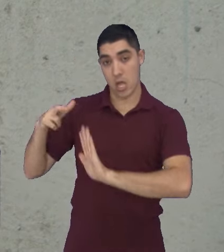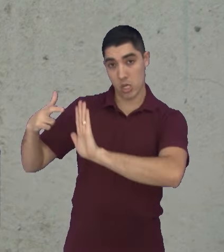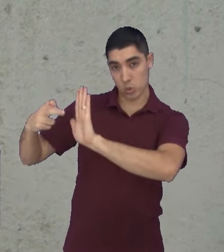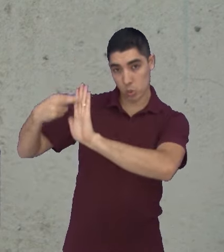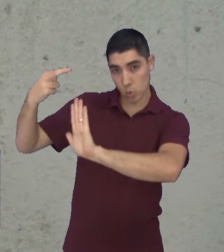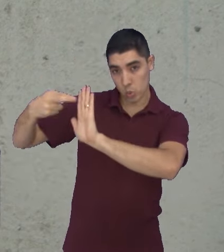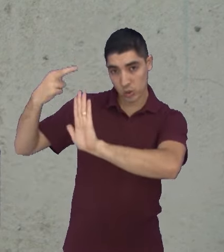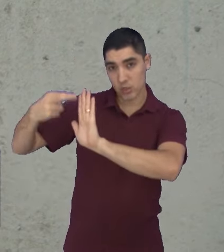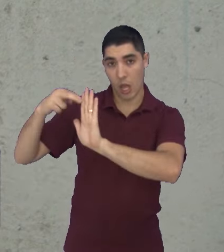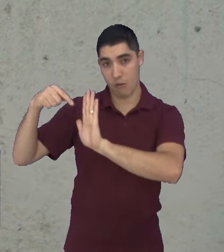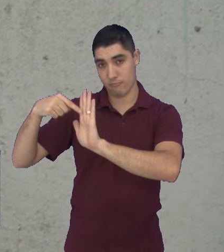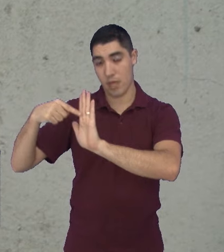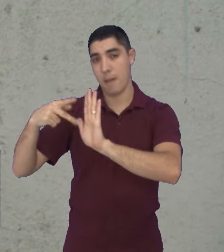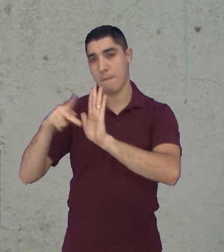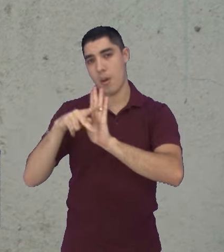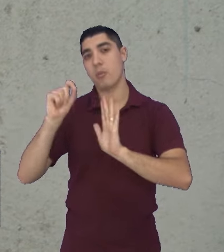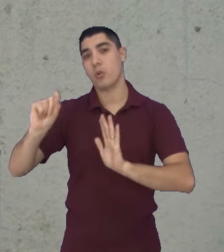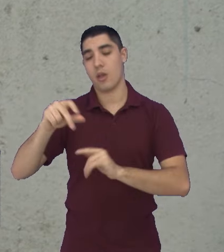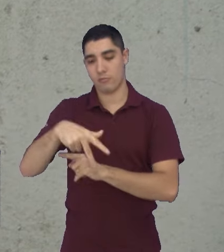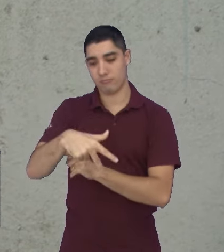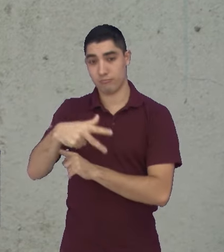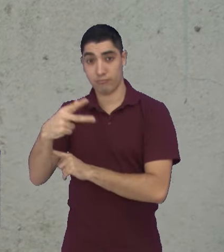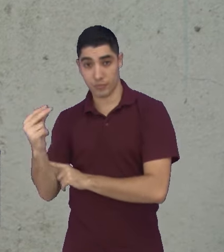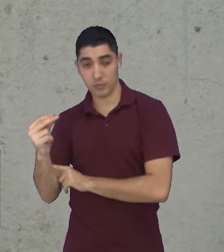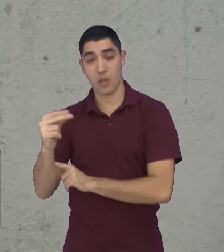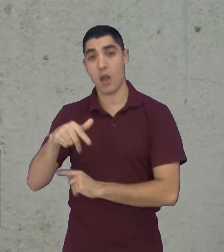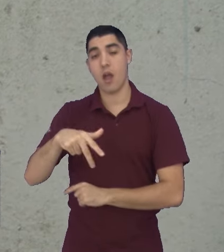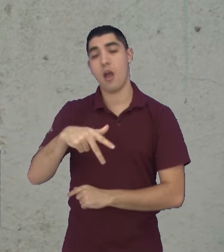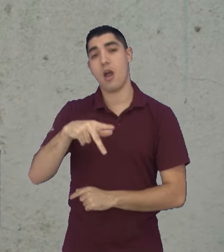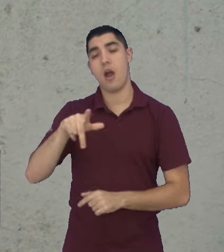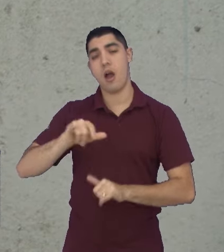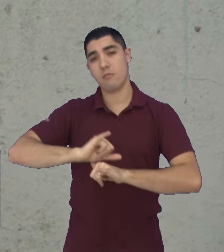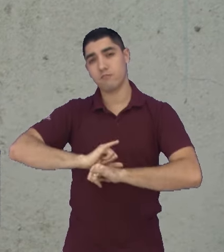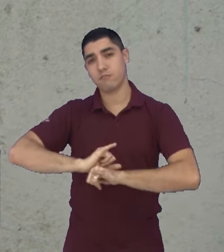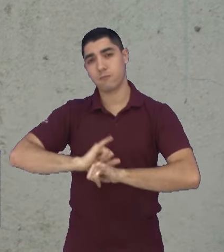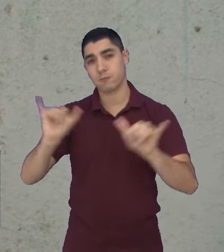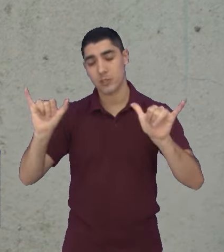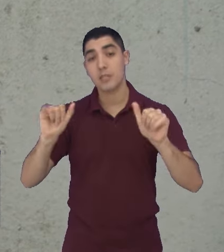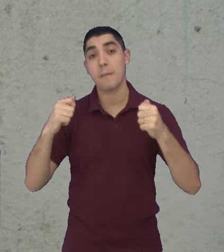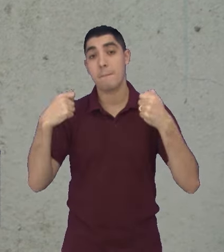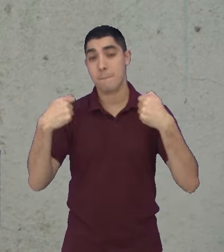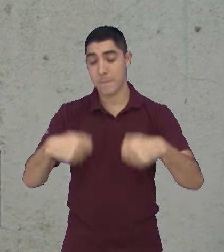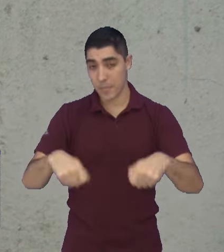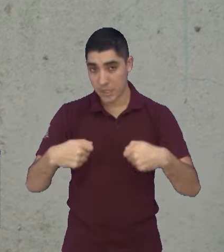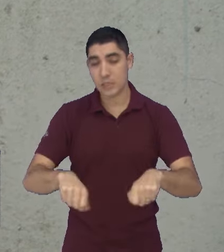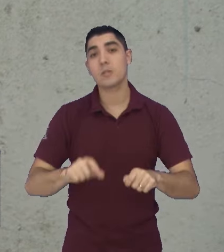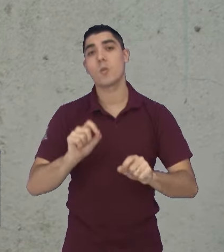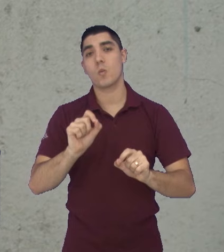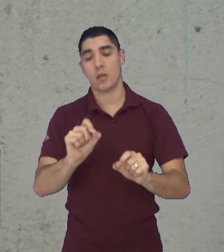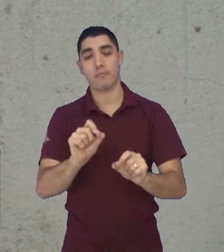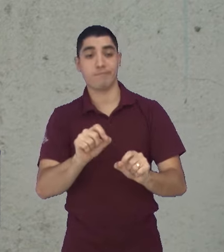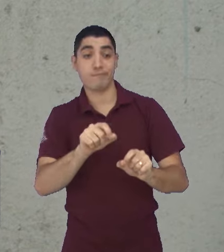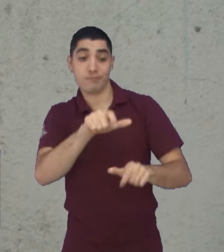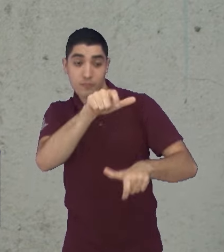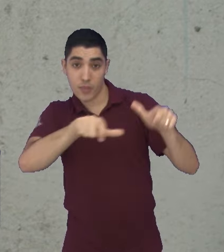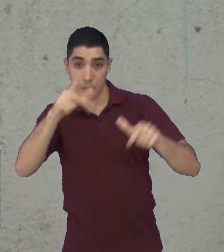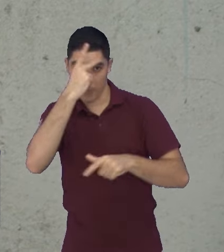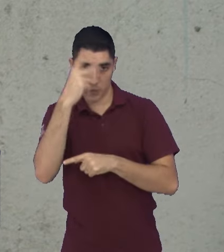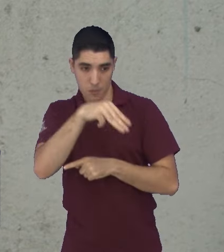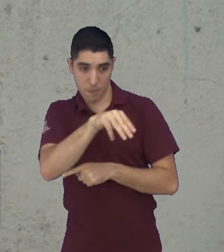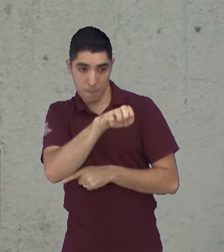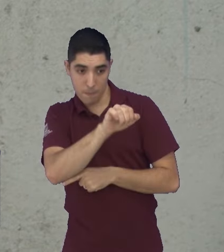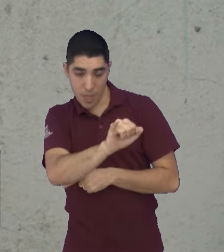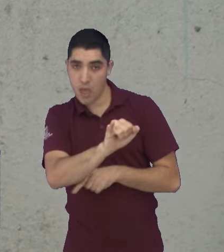para a Gestão da Rede Nacional para a Simplificação do Registro e da Legalização de Empresas e Negócios, o microempreendedor